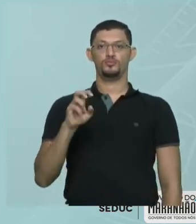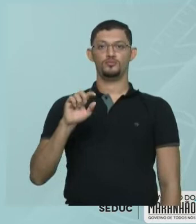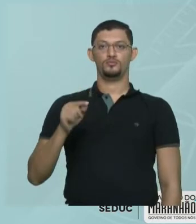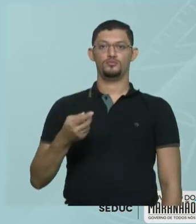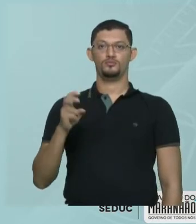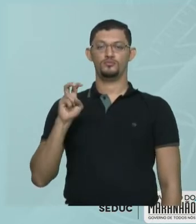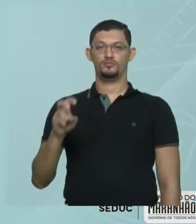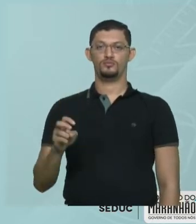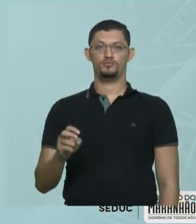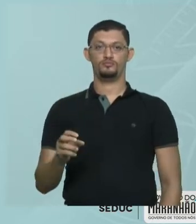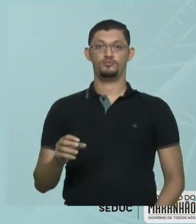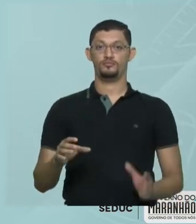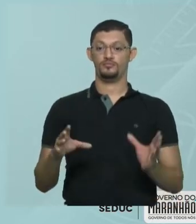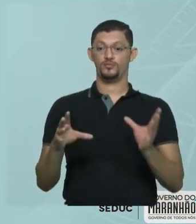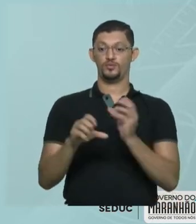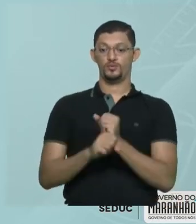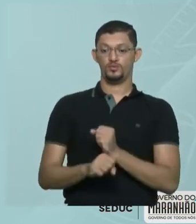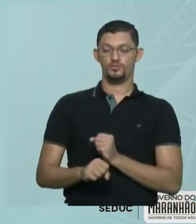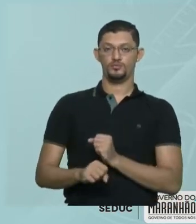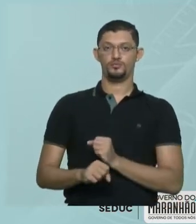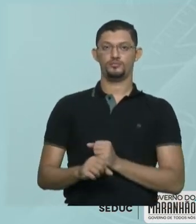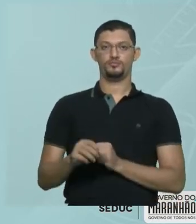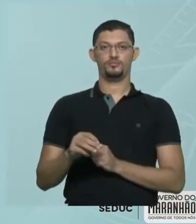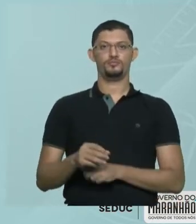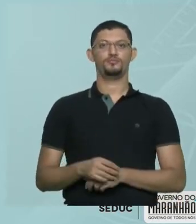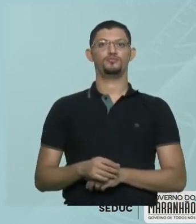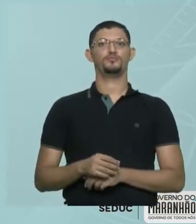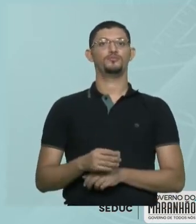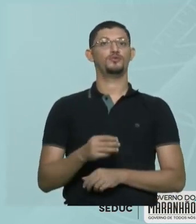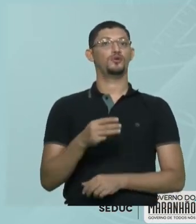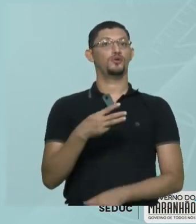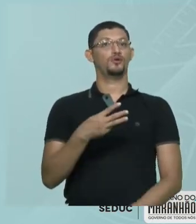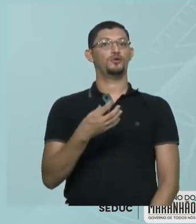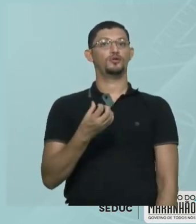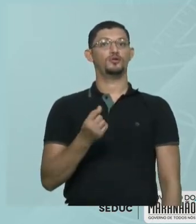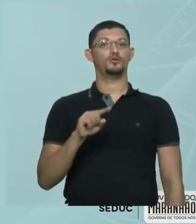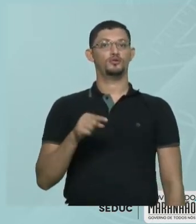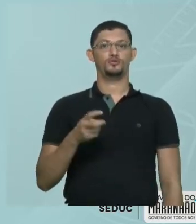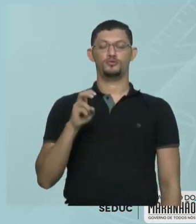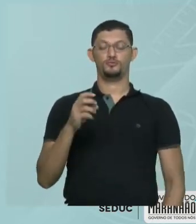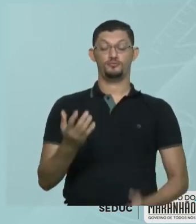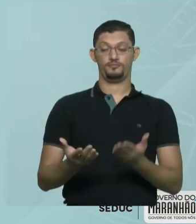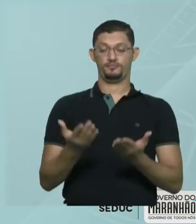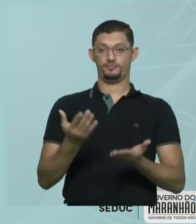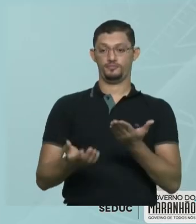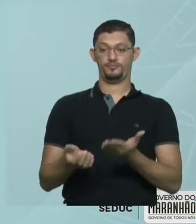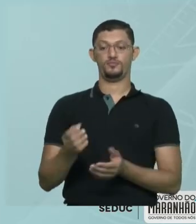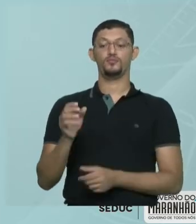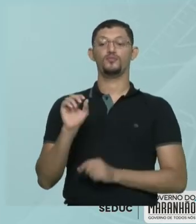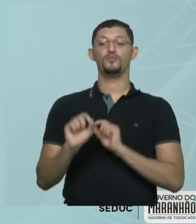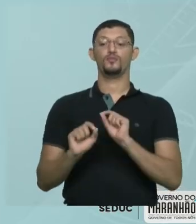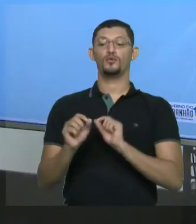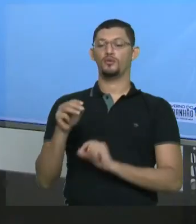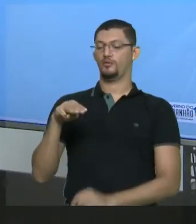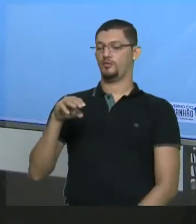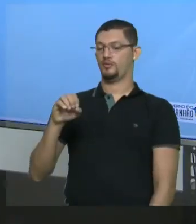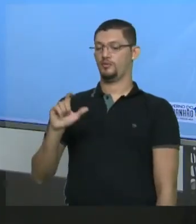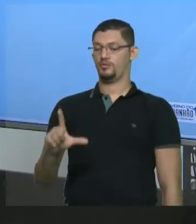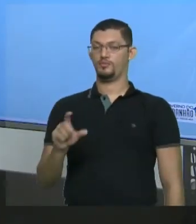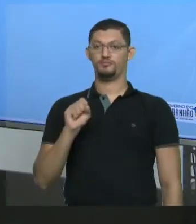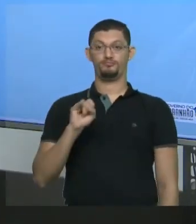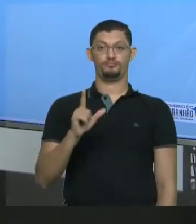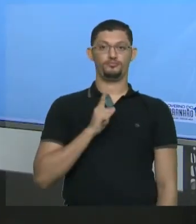,5. A massa para cada mol vai dar 36,5 gramas por mol. Então se eu pegar